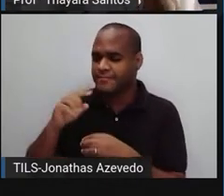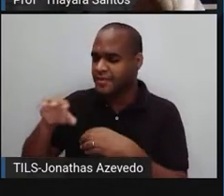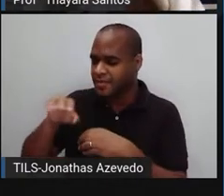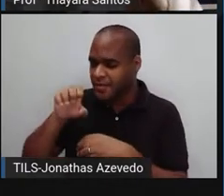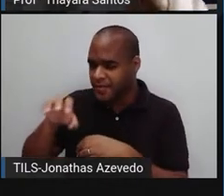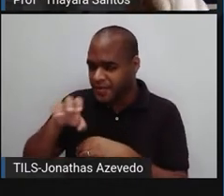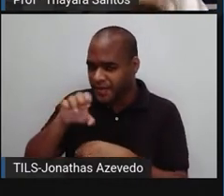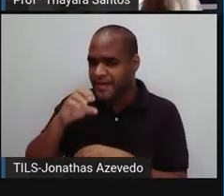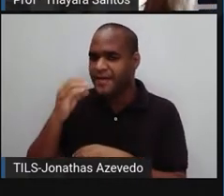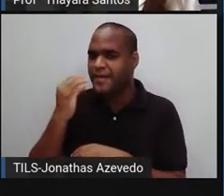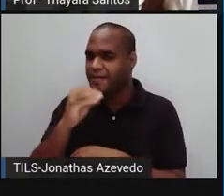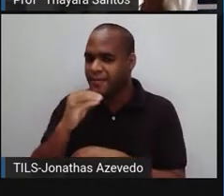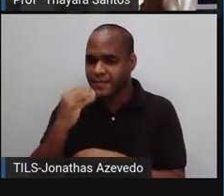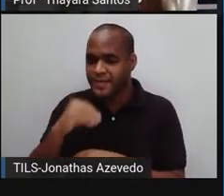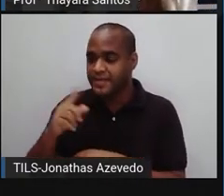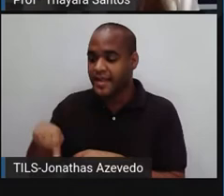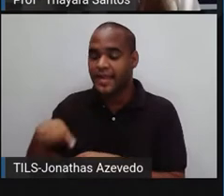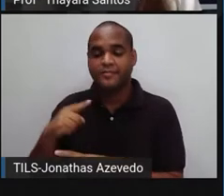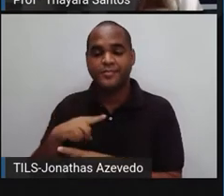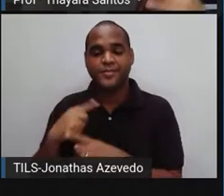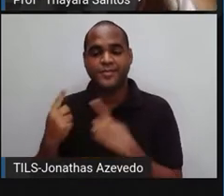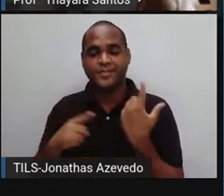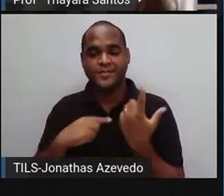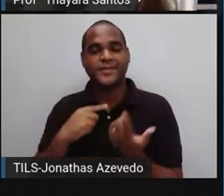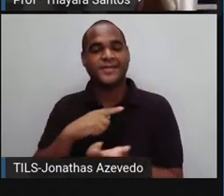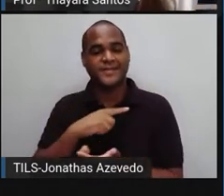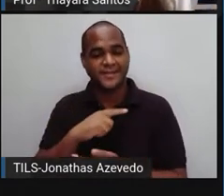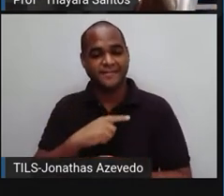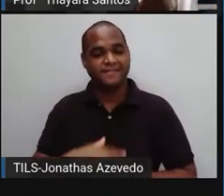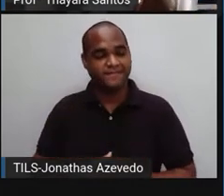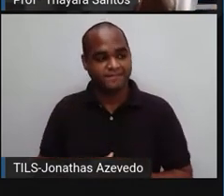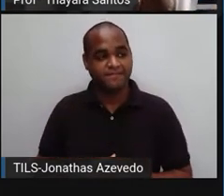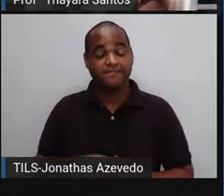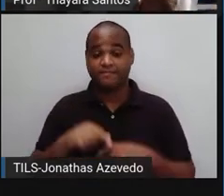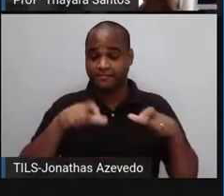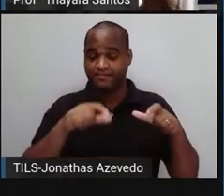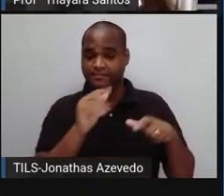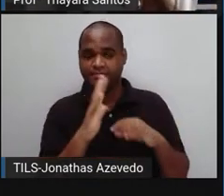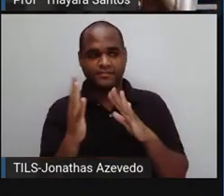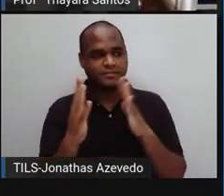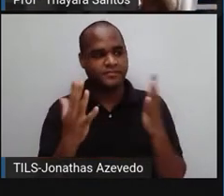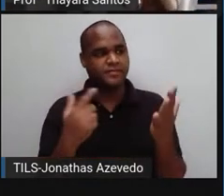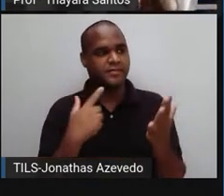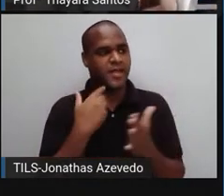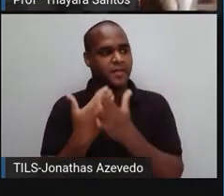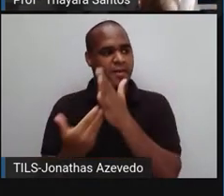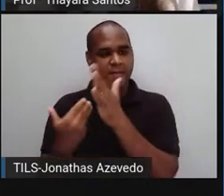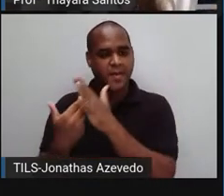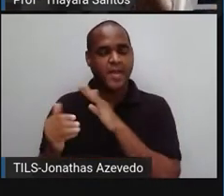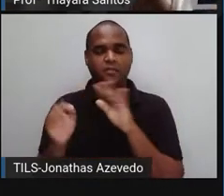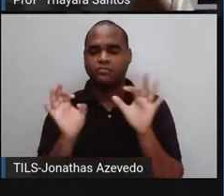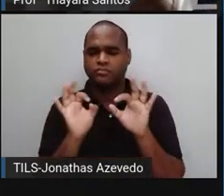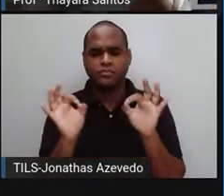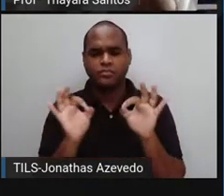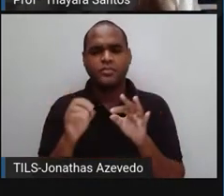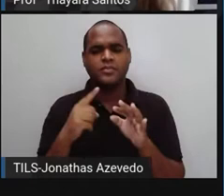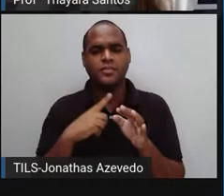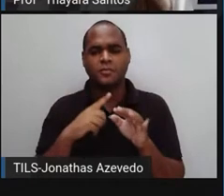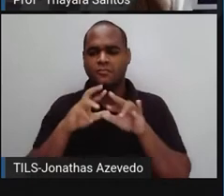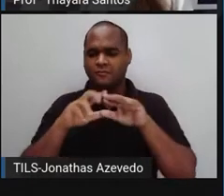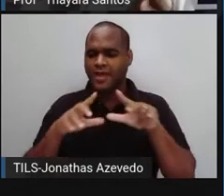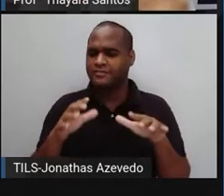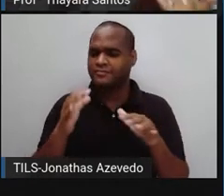nutriente que estava naquele organismo que morreu. Então, isso quer dizer que na natureza nada se perde. Toda essa energia, todos esses